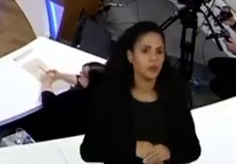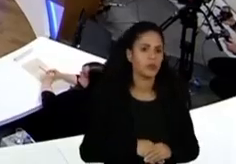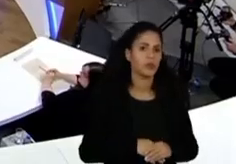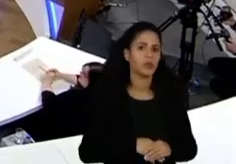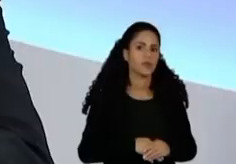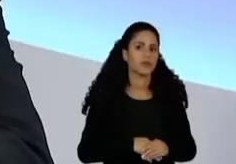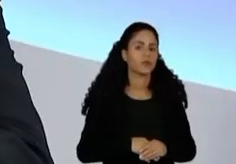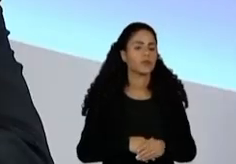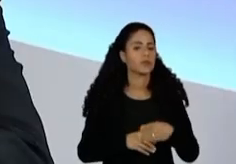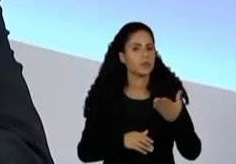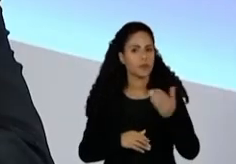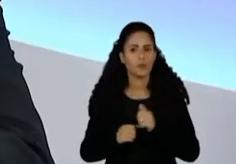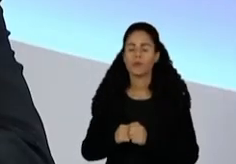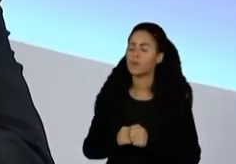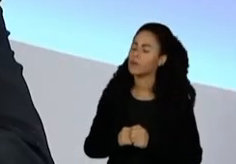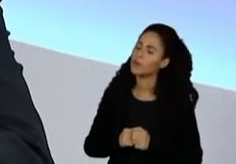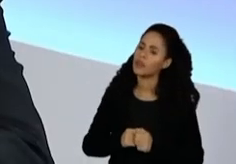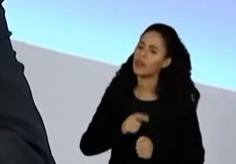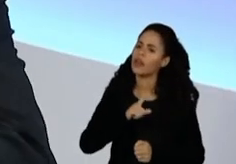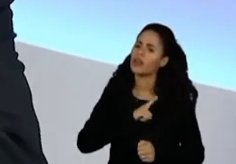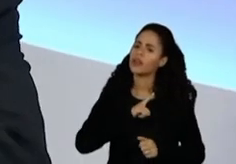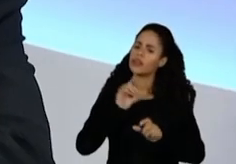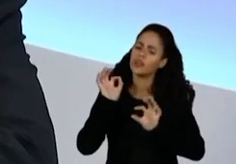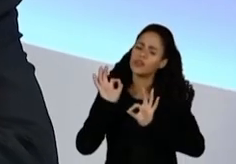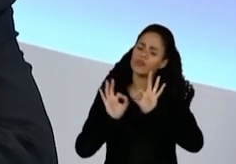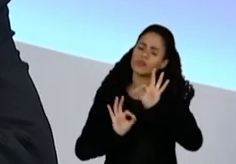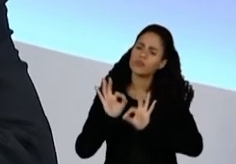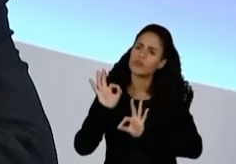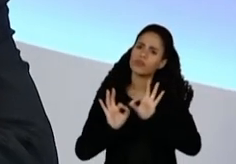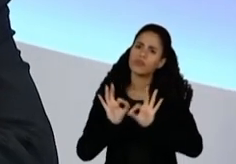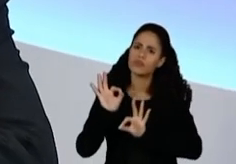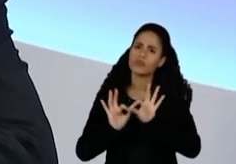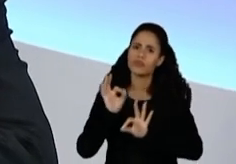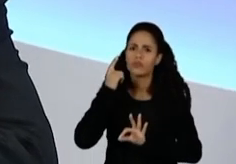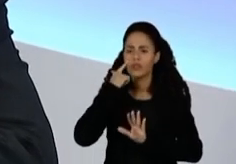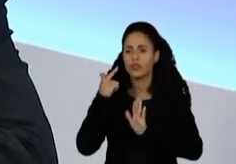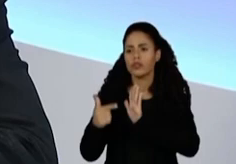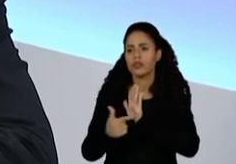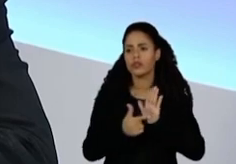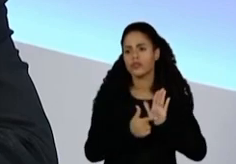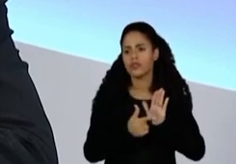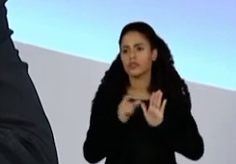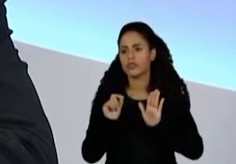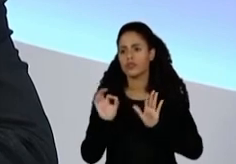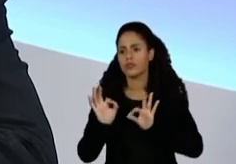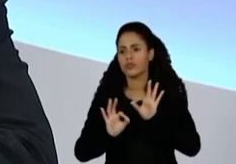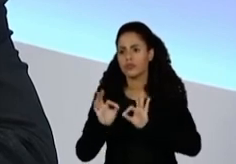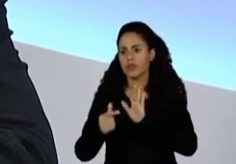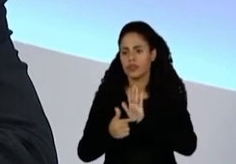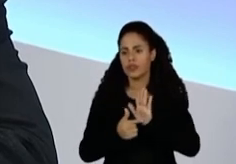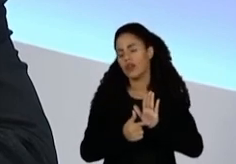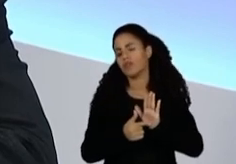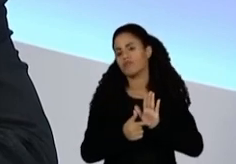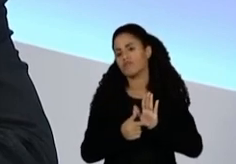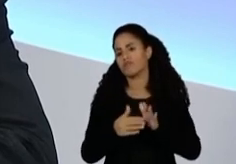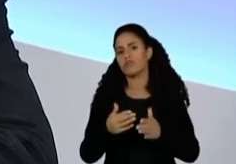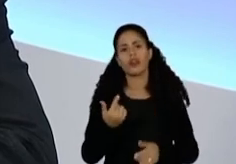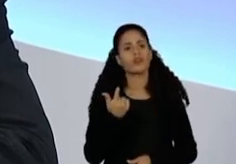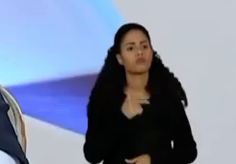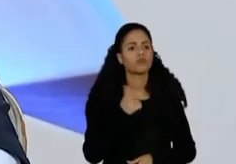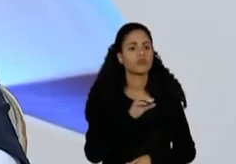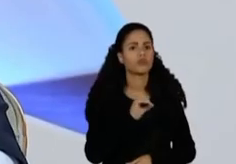Você tem planos de ser candidato a governador no Rio Grande Norte? Zero. Não tenho plano nenhum a não ser